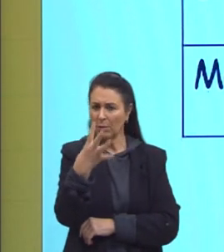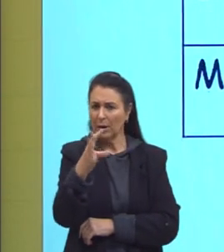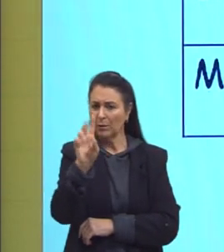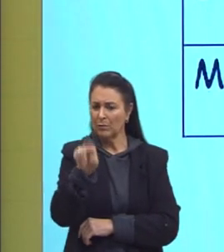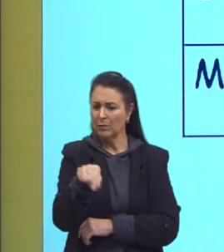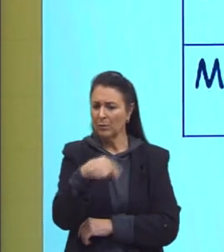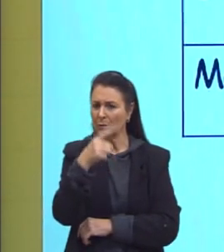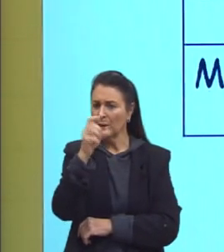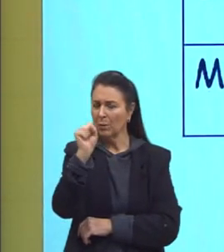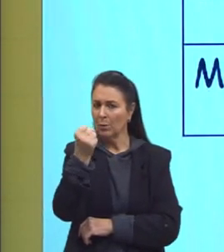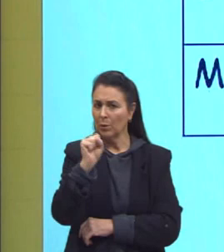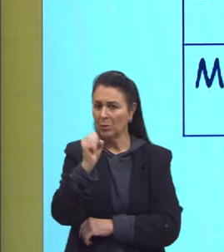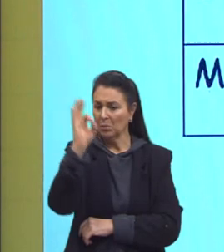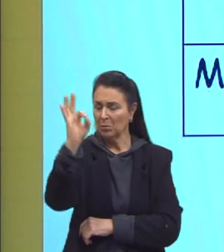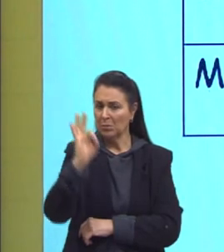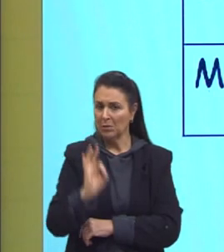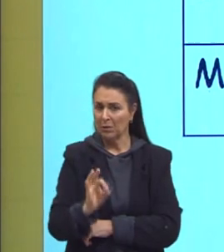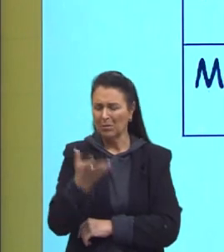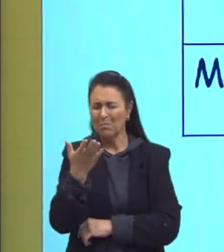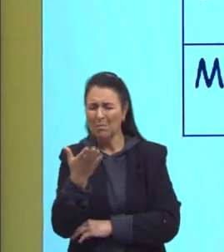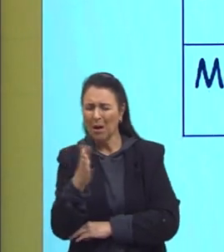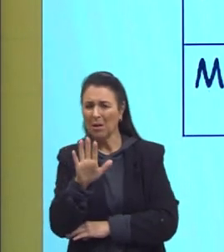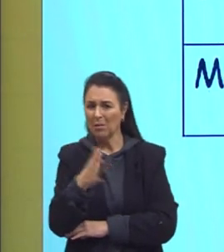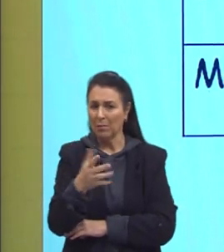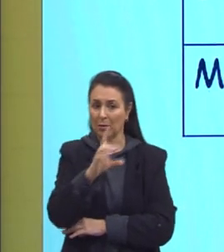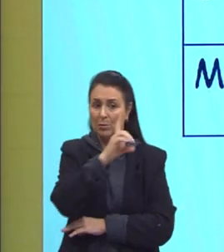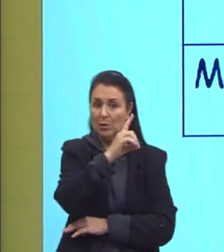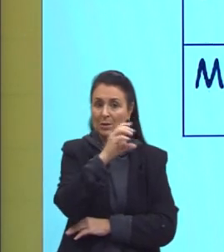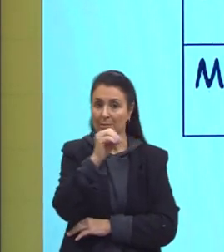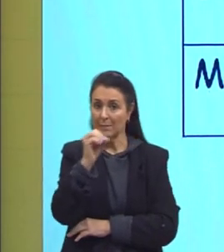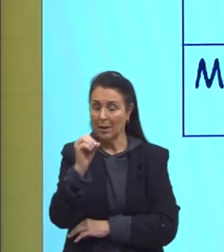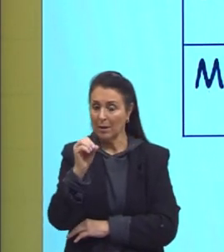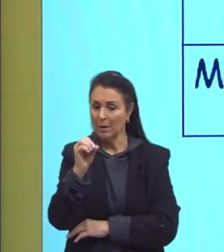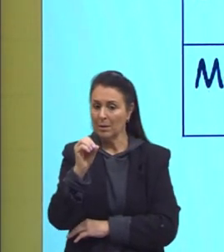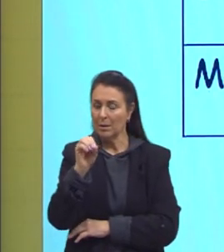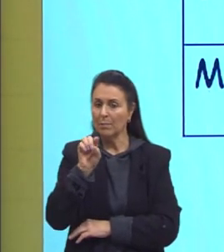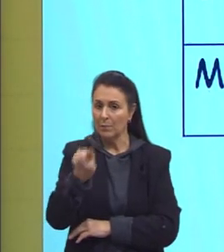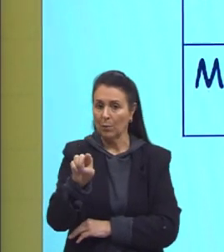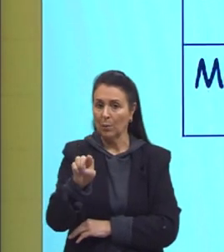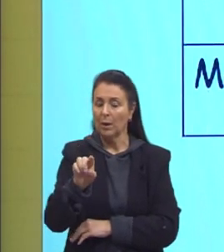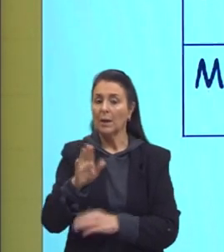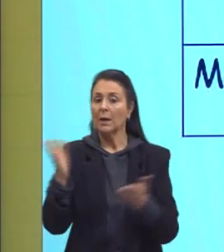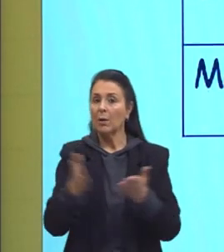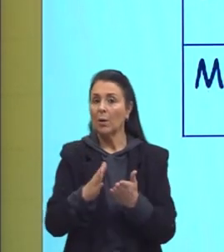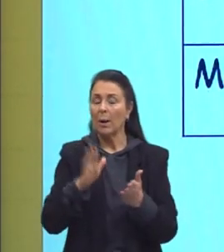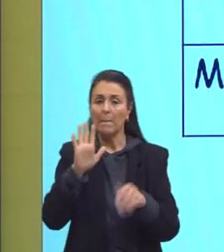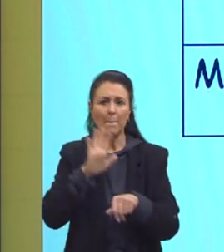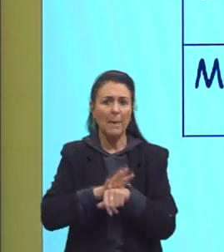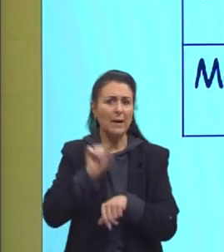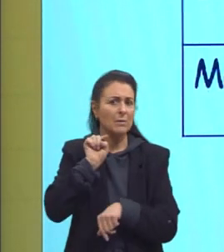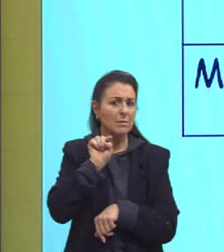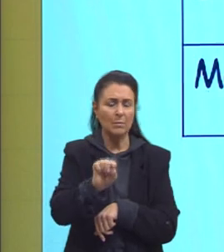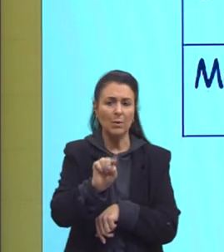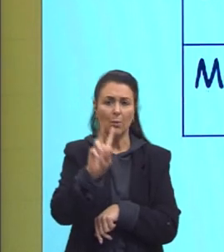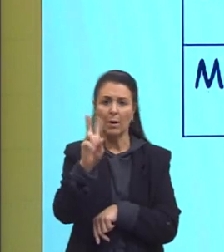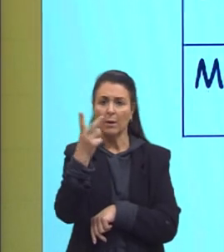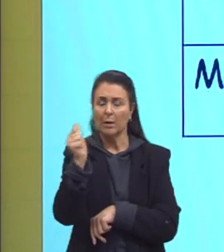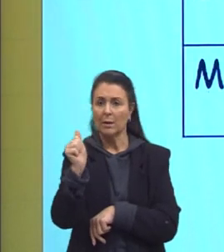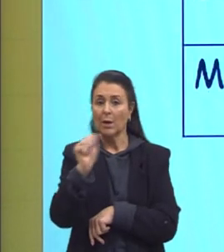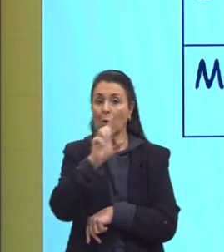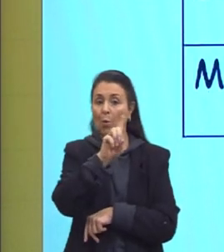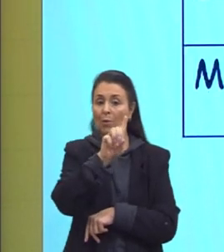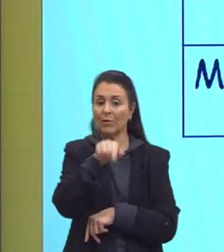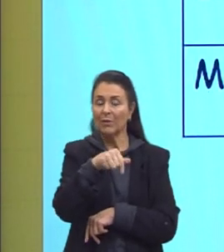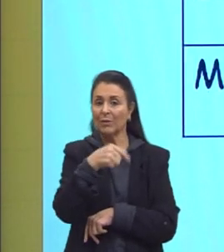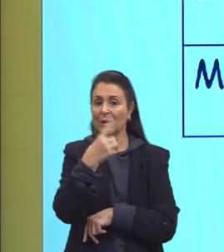Então é de médio porte, de 100 a 1.000 hectares. E mais de 1.000 hectares, olha lá, 1,2% e aí